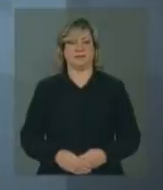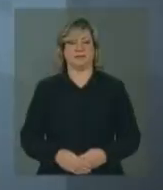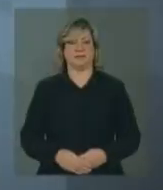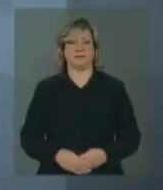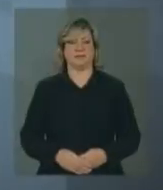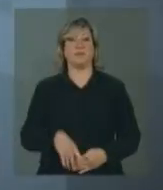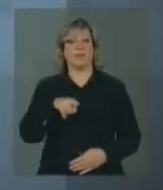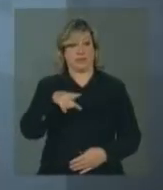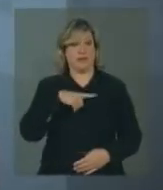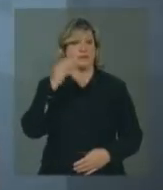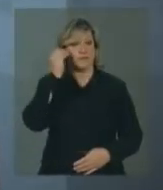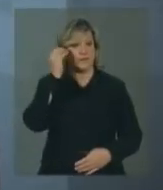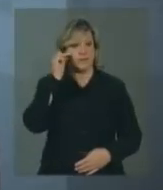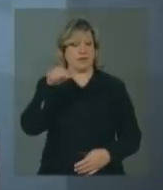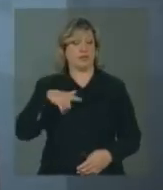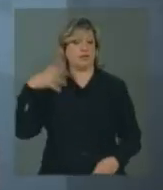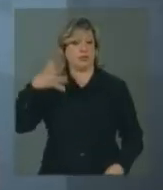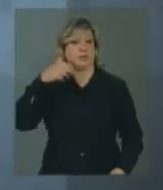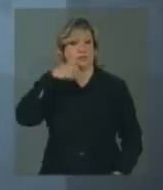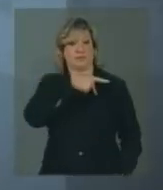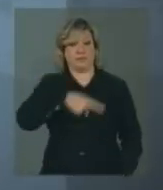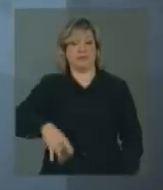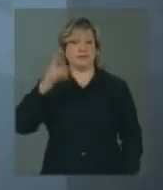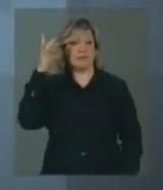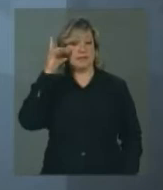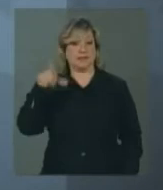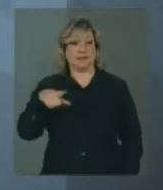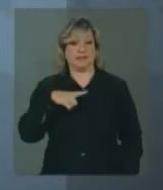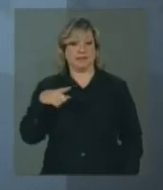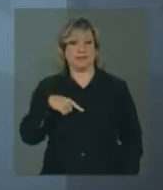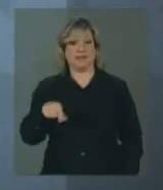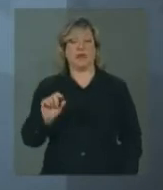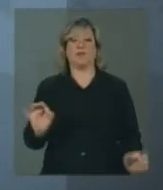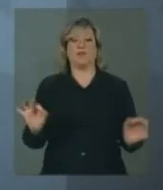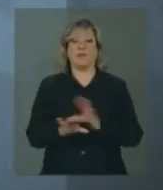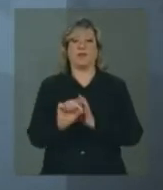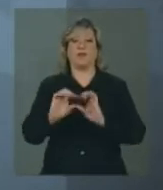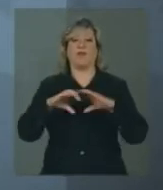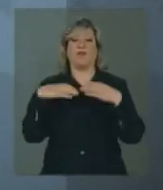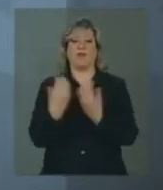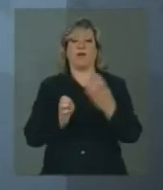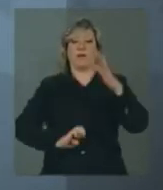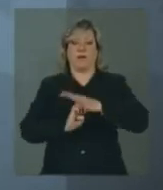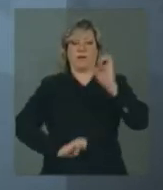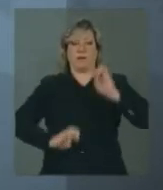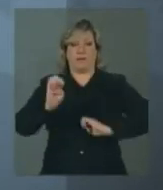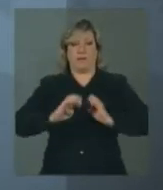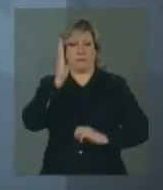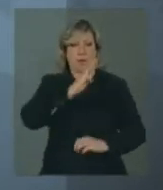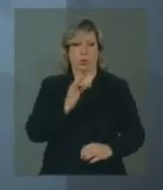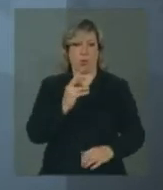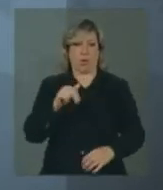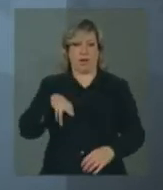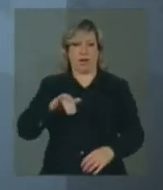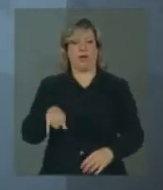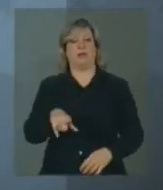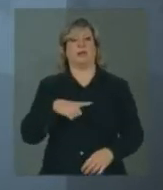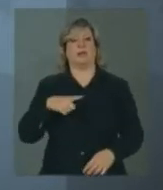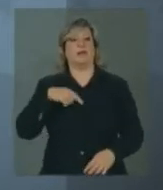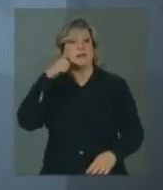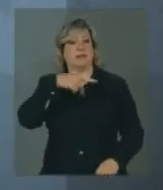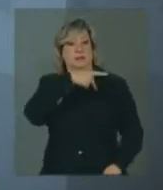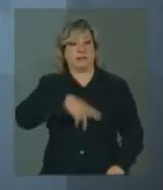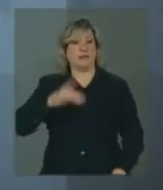Você acompanhou o discurso da presidenta Dilma Rousseff no encerramento do Fórum Empresarial Brasil-Turquia. A